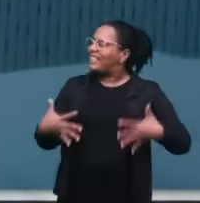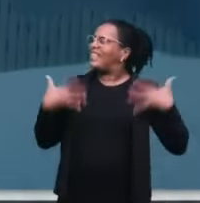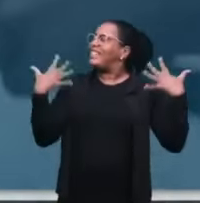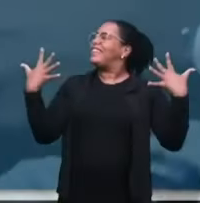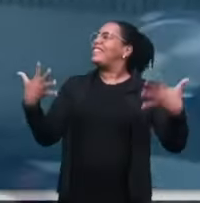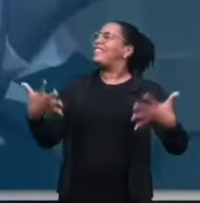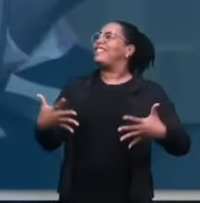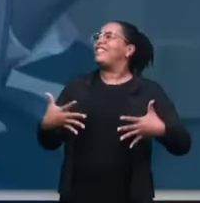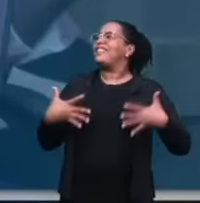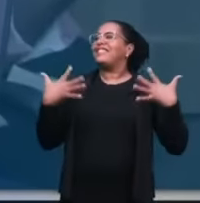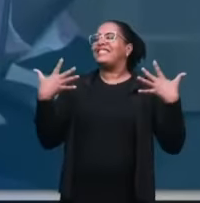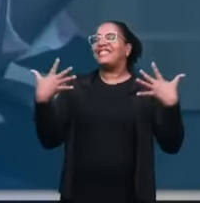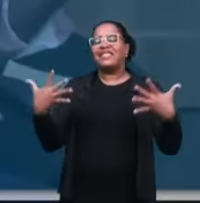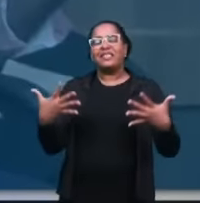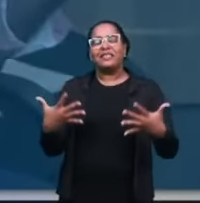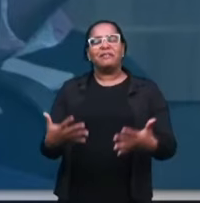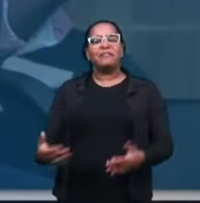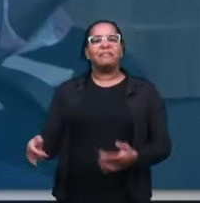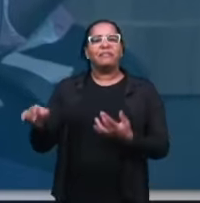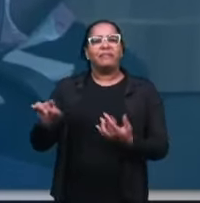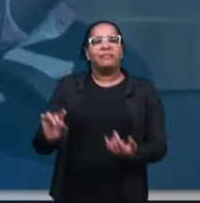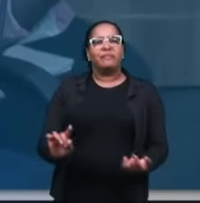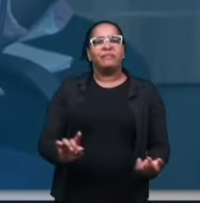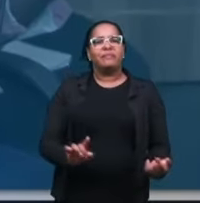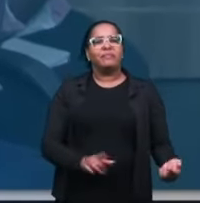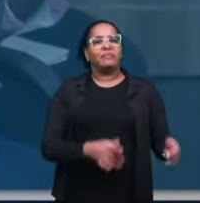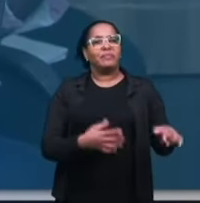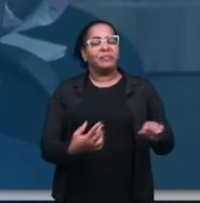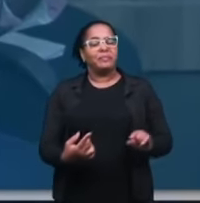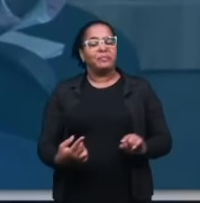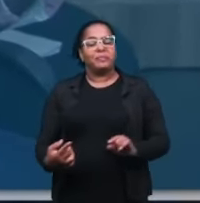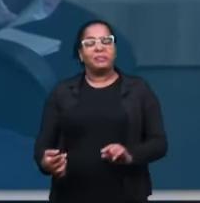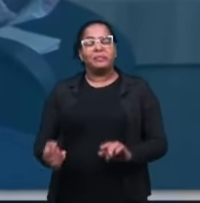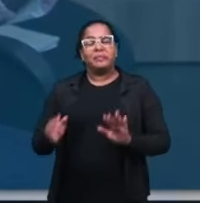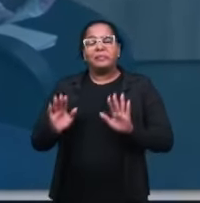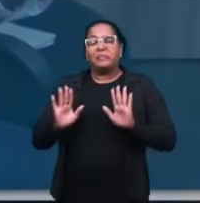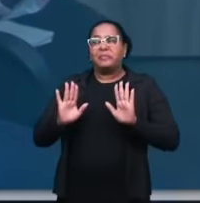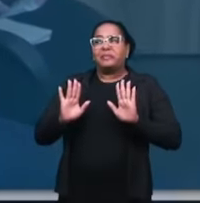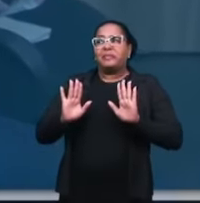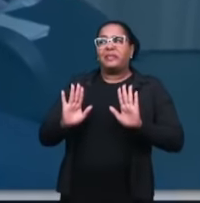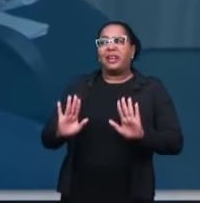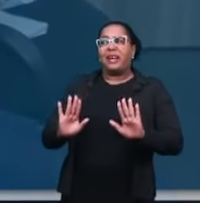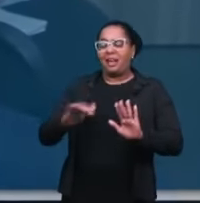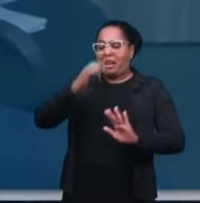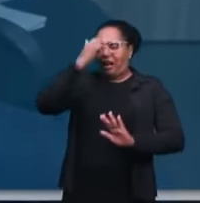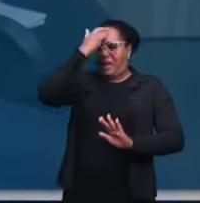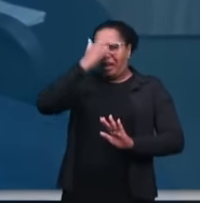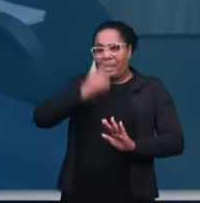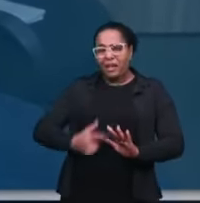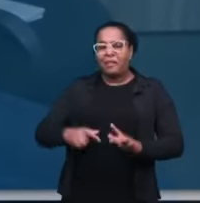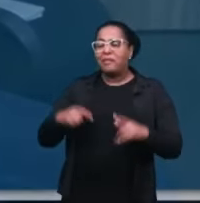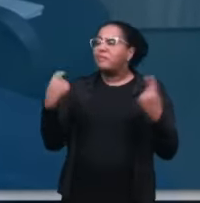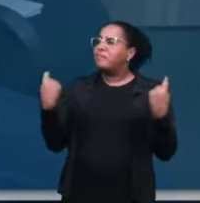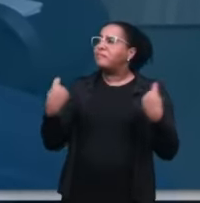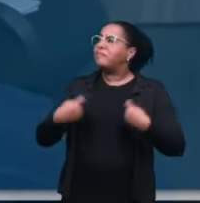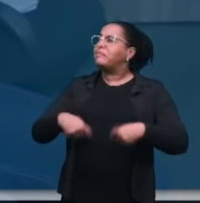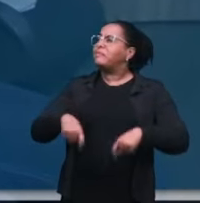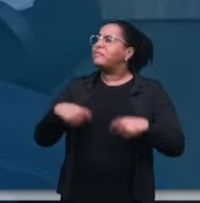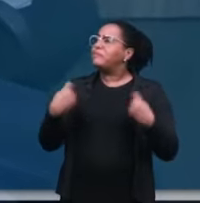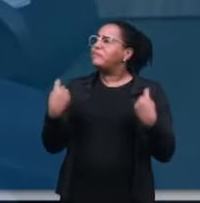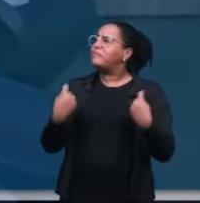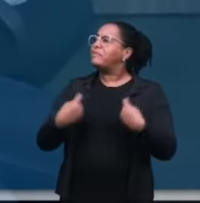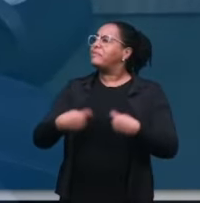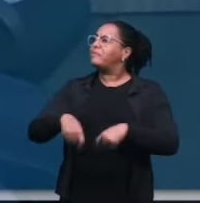Mas eu tenho que esperar O tempo